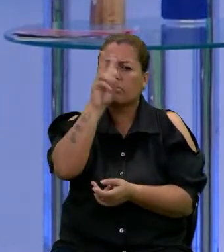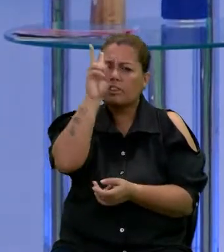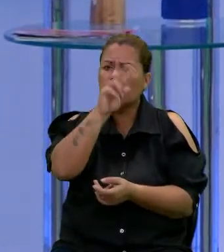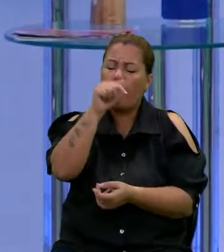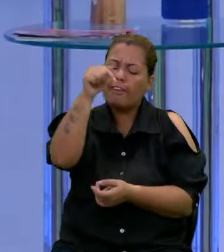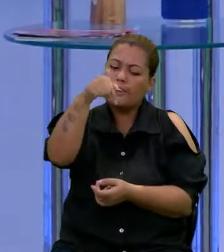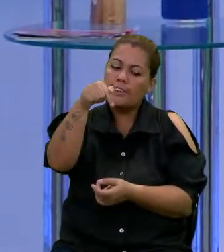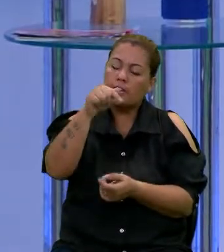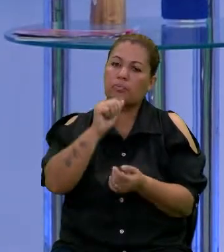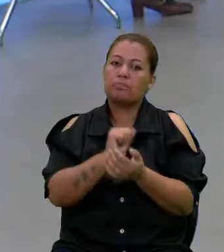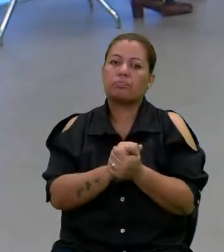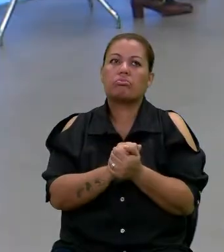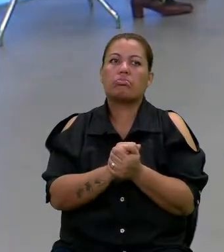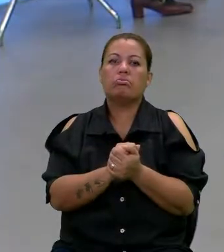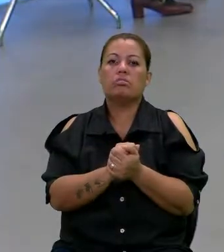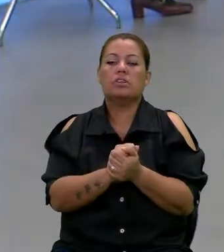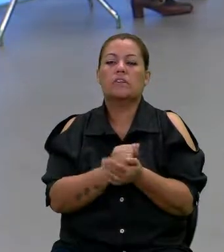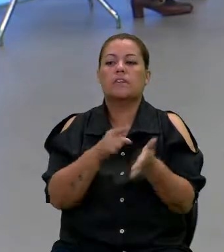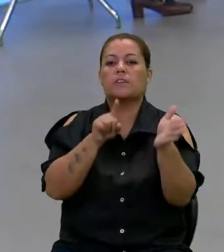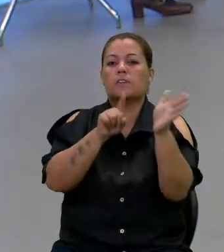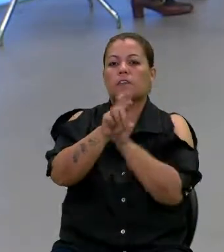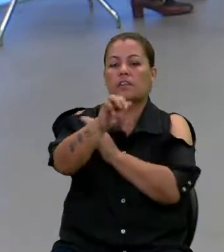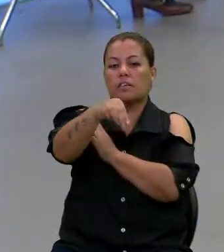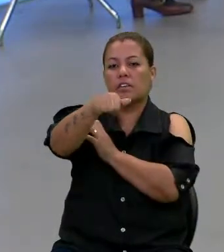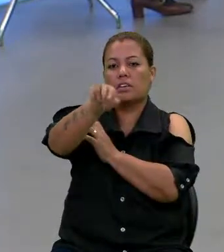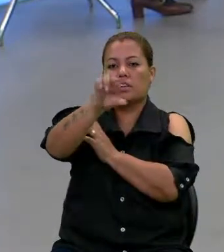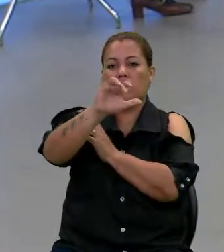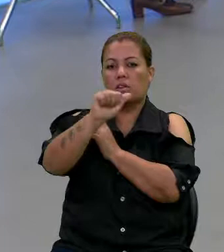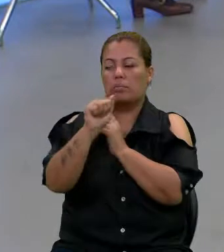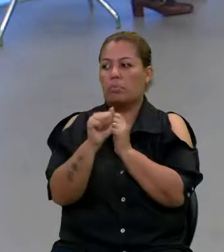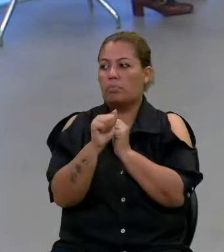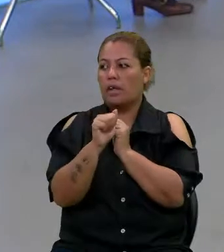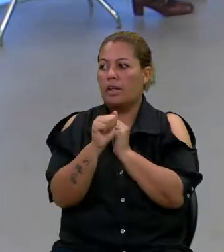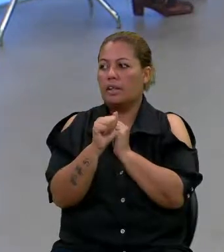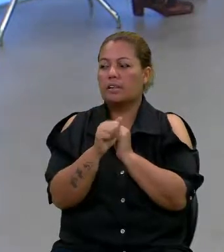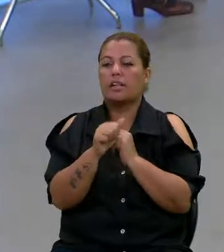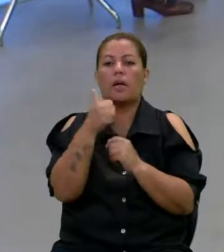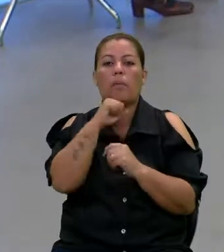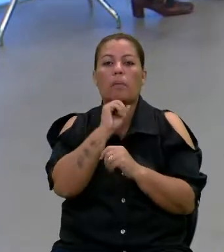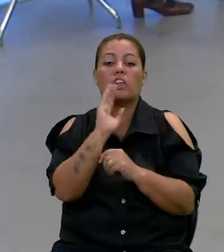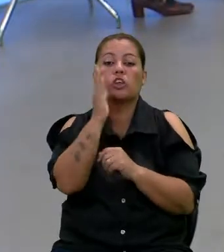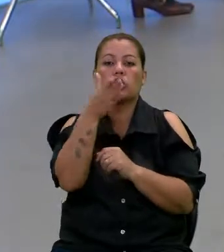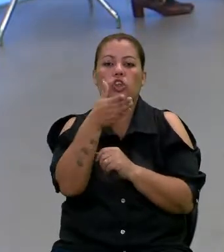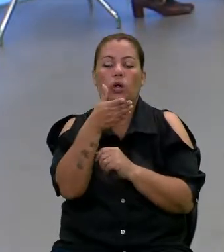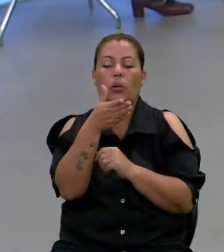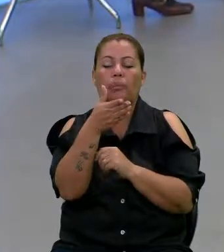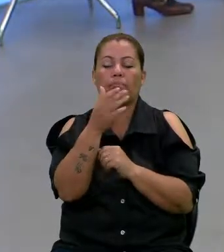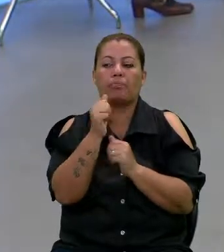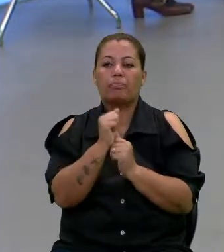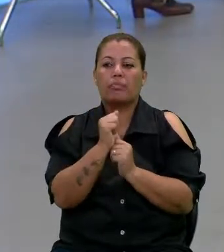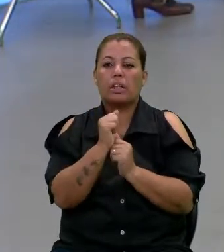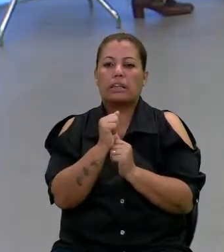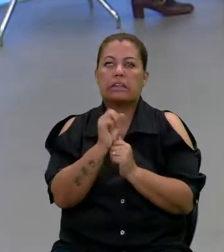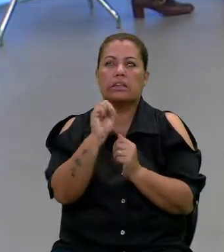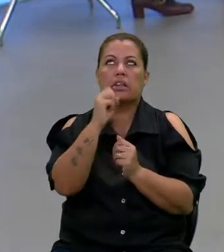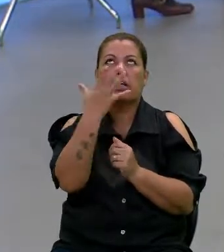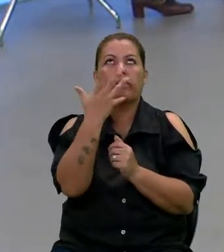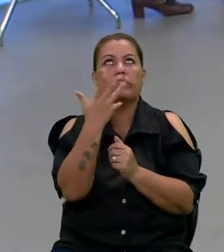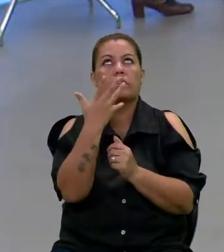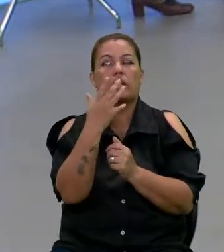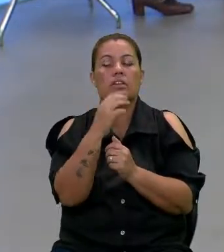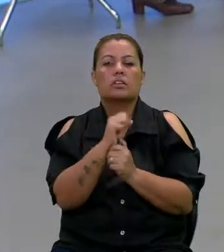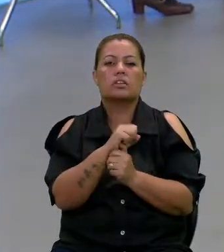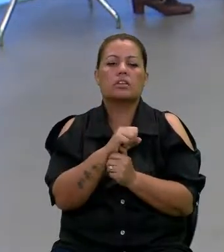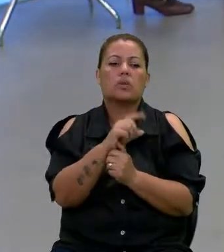sendo faladas aqui, e eu queria perguntar para a Márcia, porque ela falou outro dia que uma mãe chegou para você, não é, Márcia? Isso aconteceu há